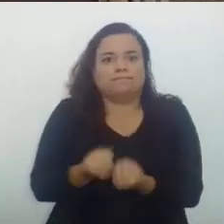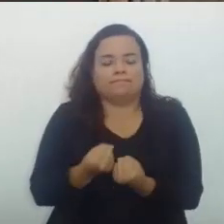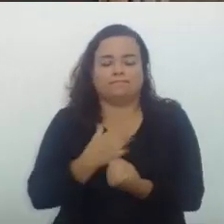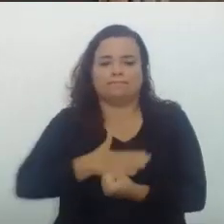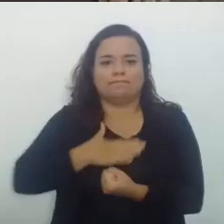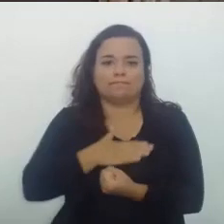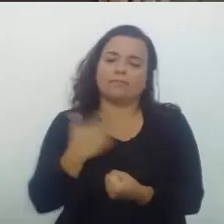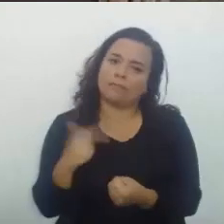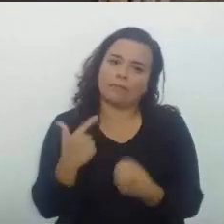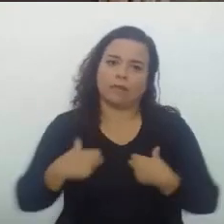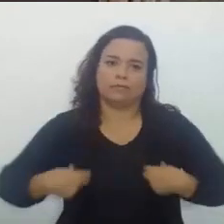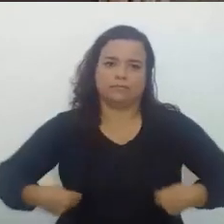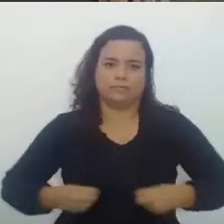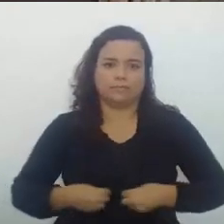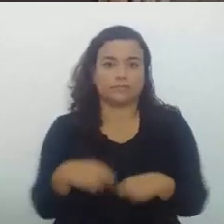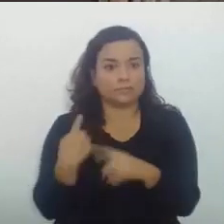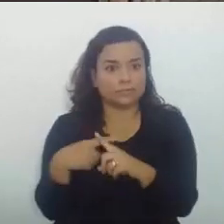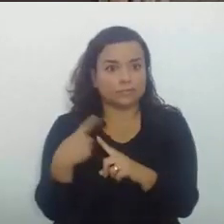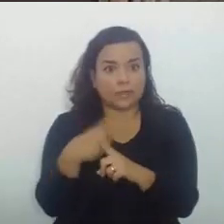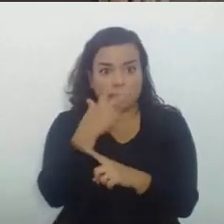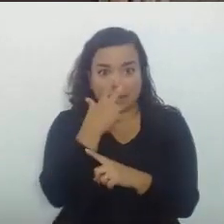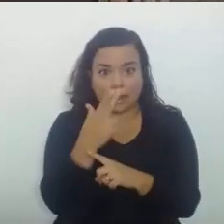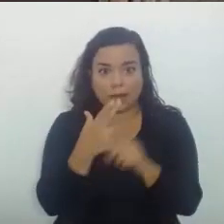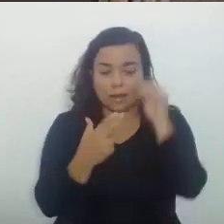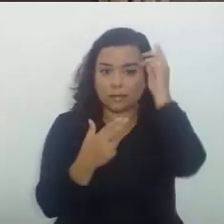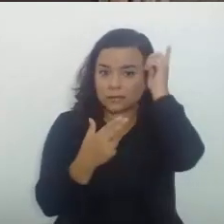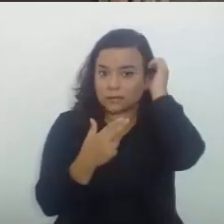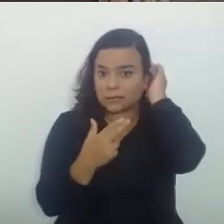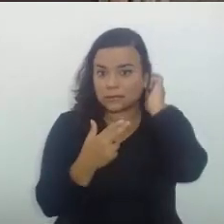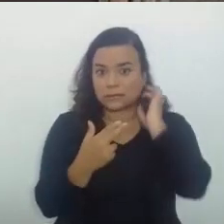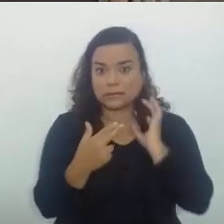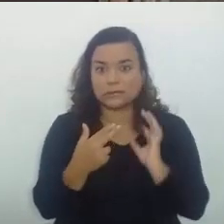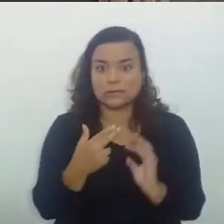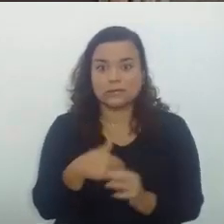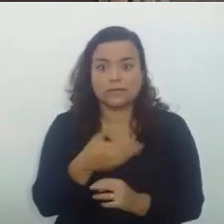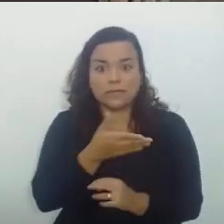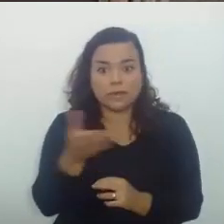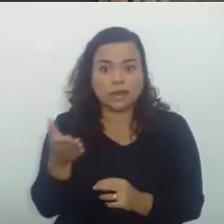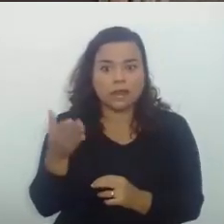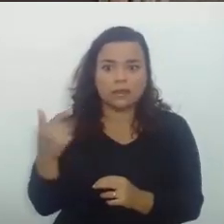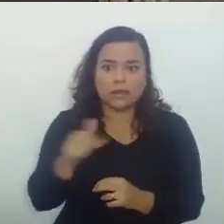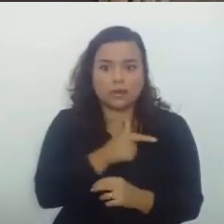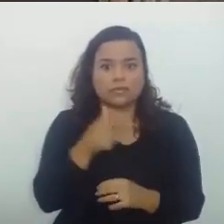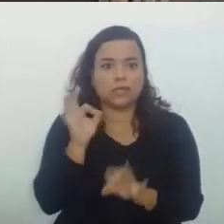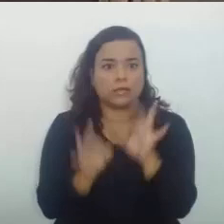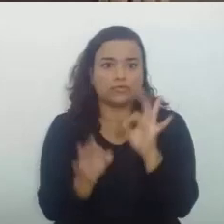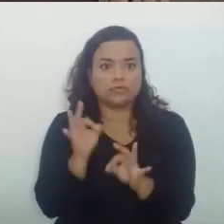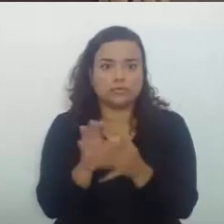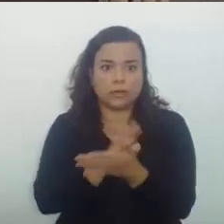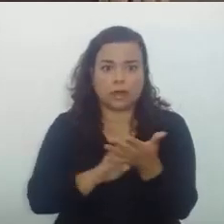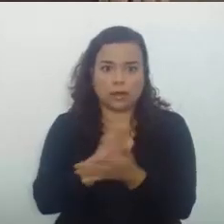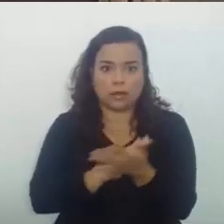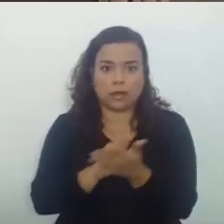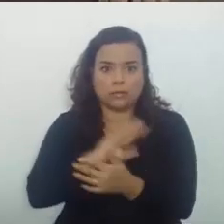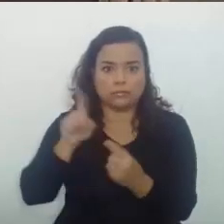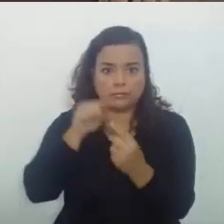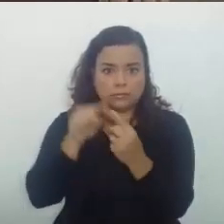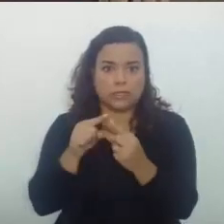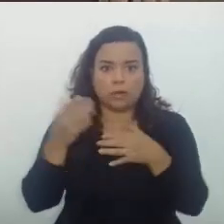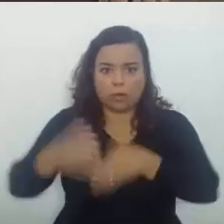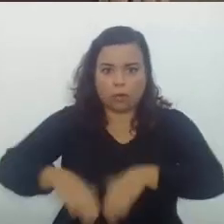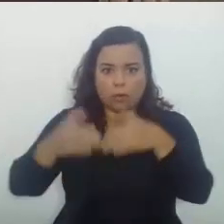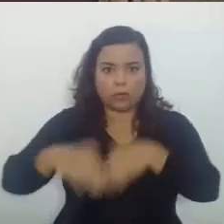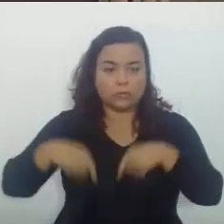me parece Que nesses casos Ainda não há Nenhuma coisa Julgada Para os Pretendentes Nesse concurso Atual